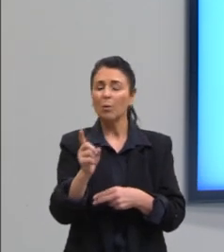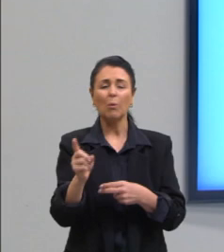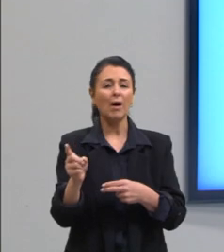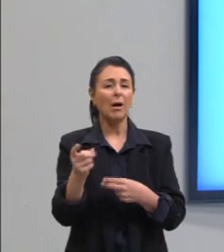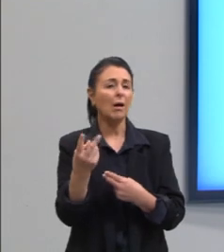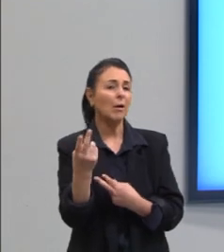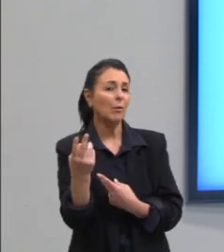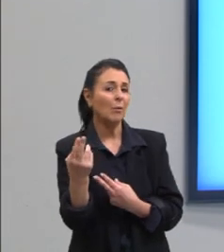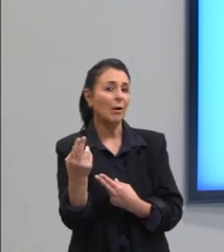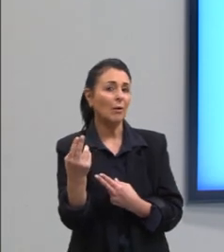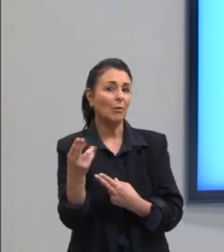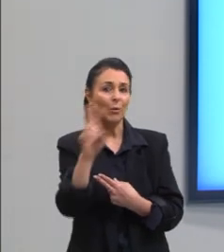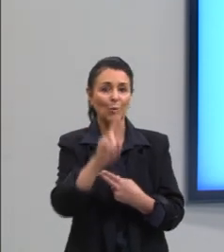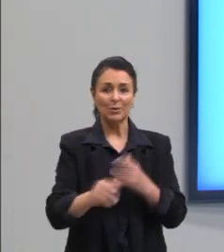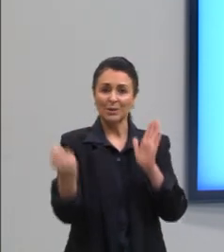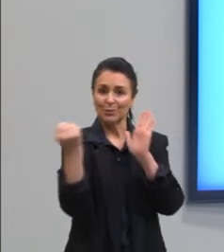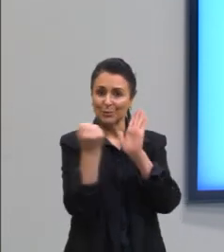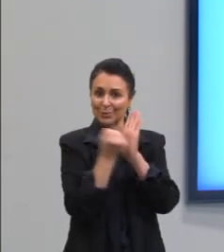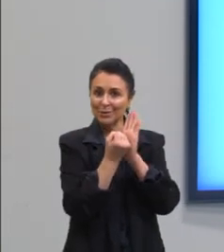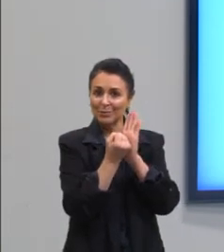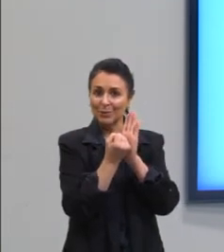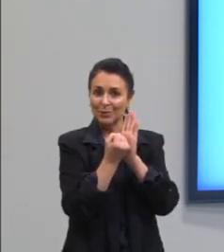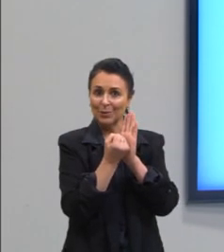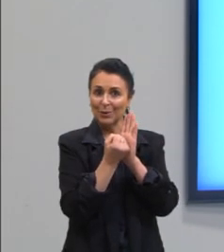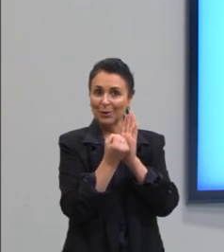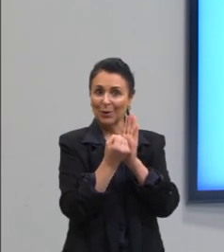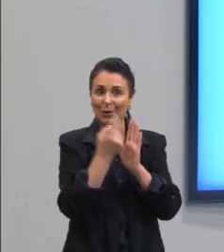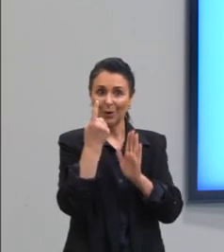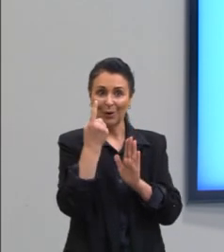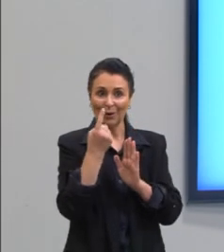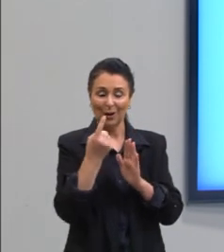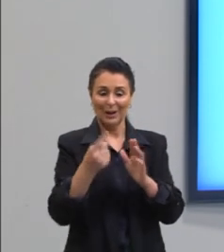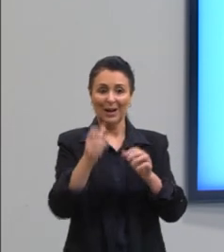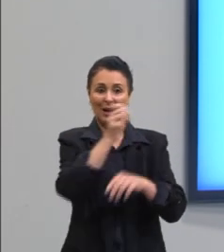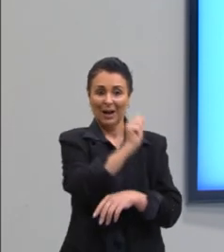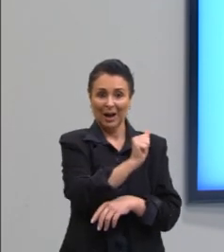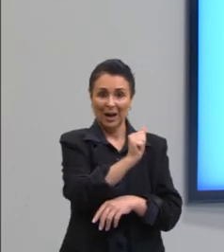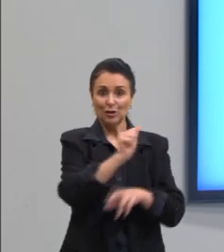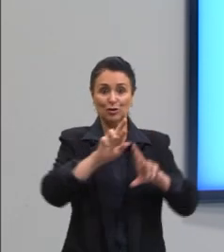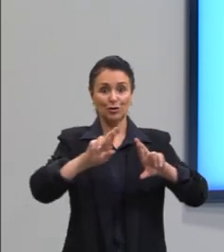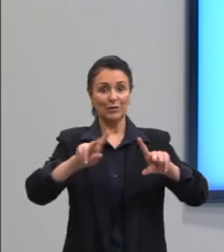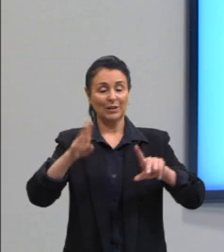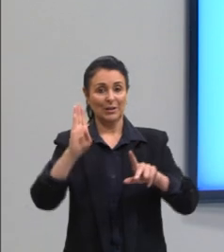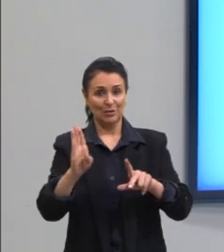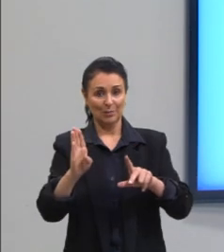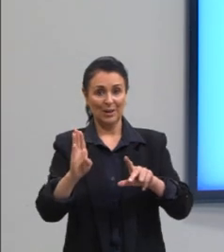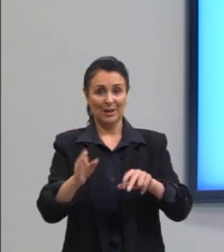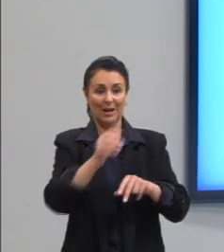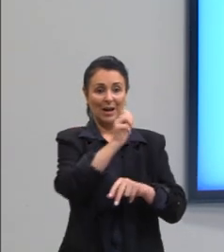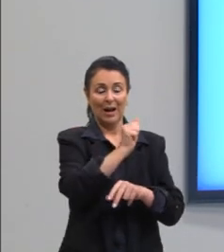é um símbolo de diferente. e neste caso aqui, a gente lê A é diferente de B.